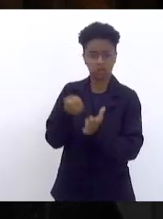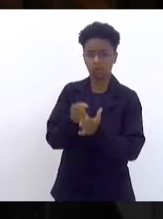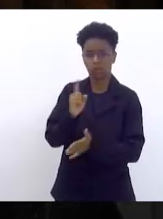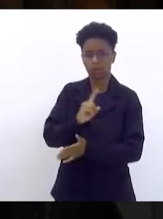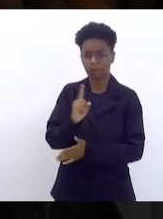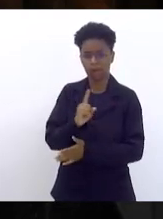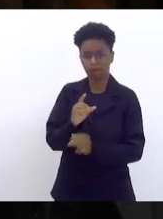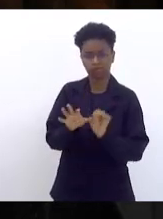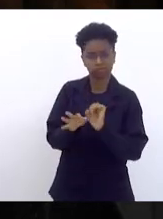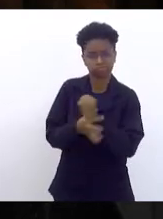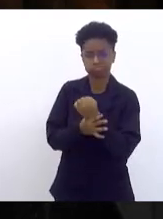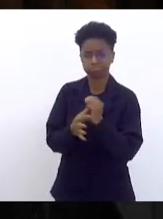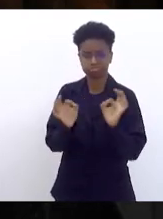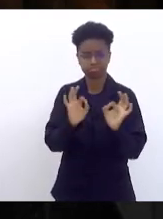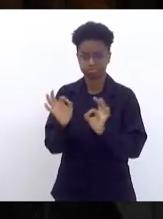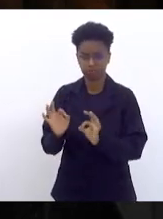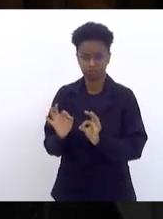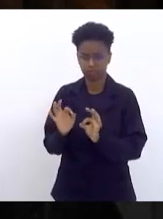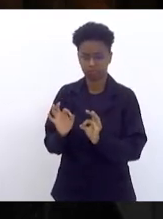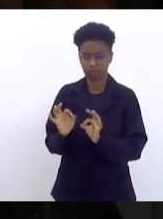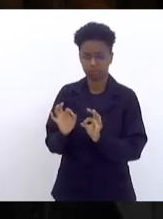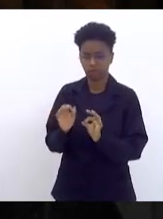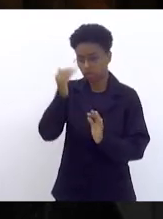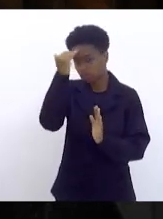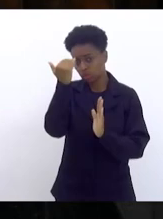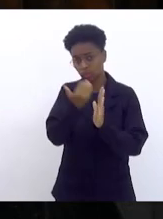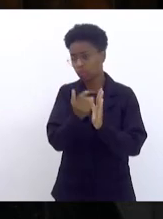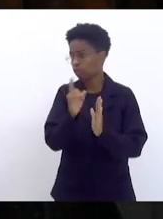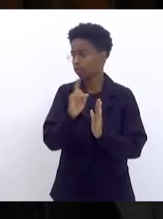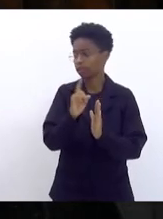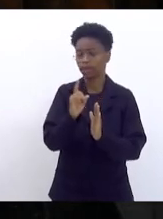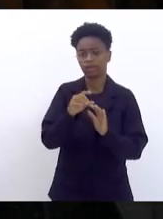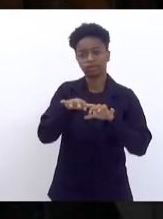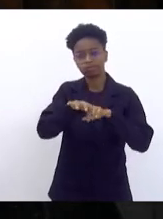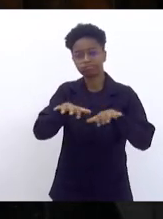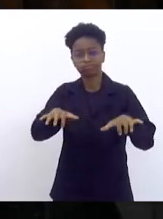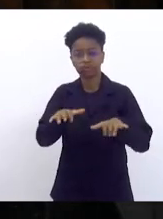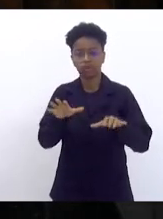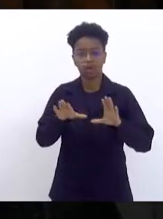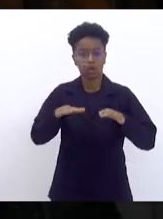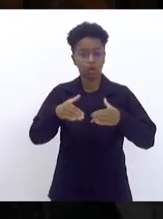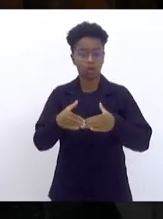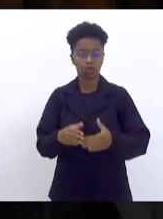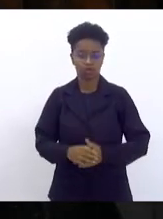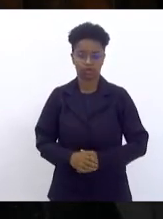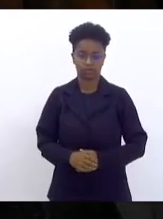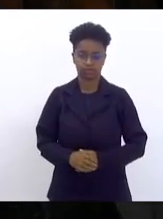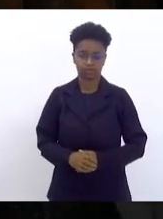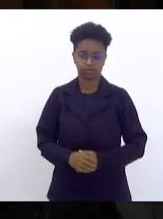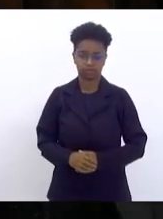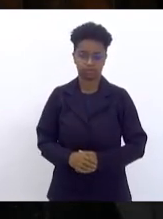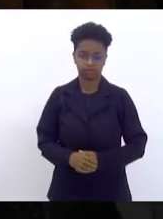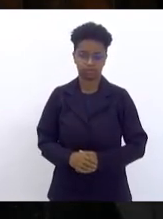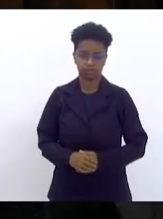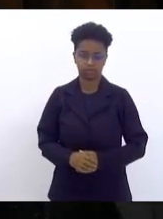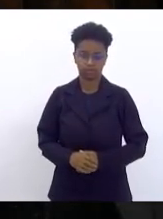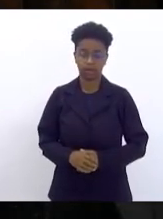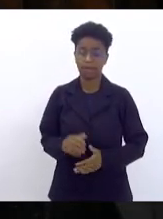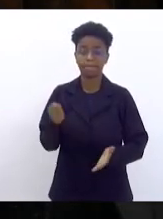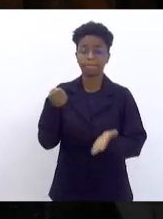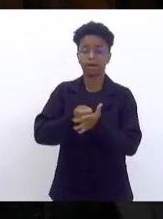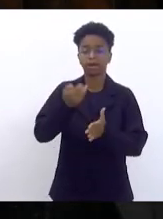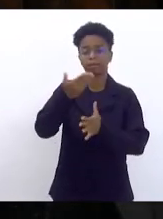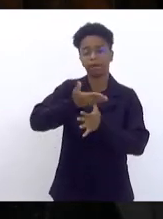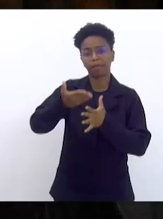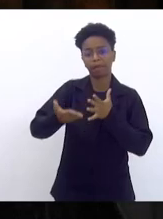garantia, não cumpre o dissídio coletivo, paga de forma parcelada e